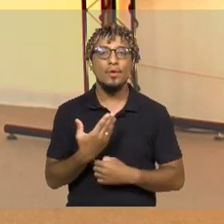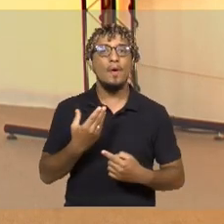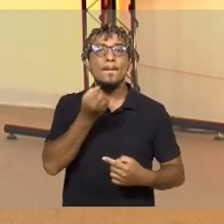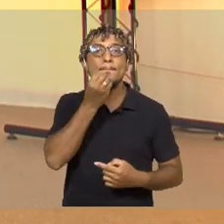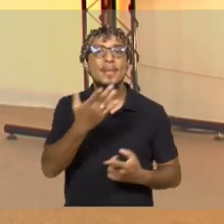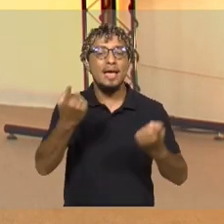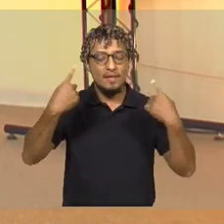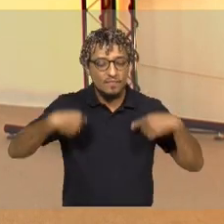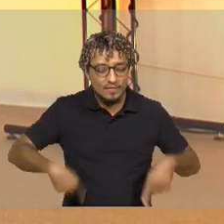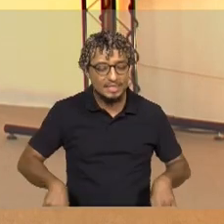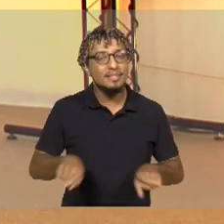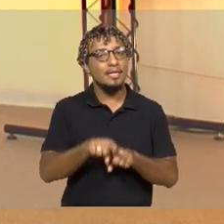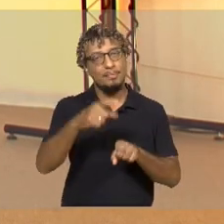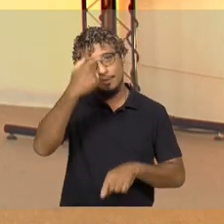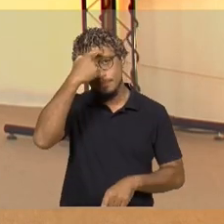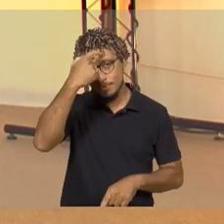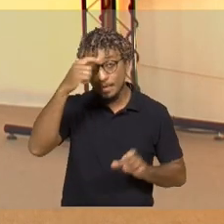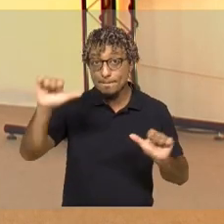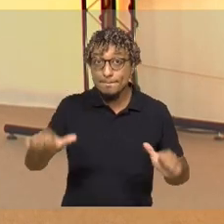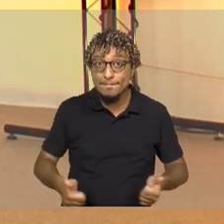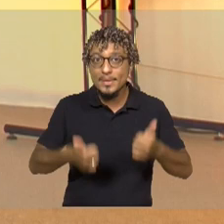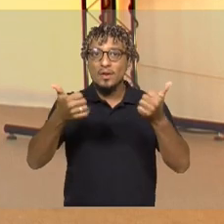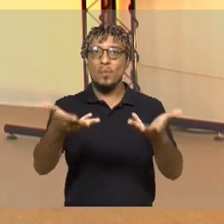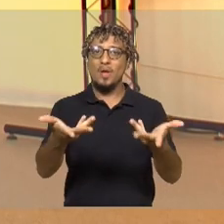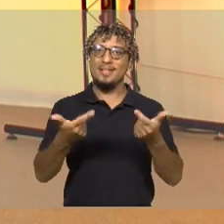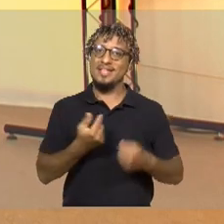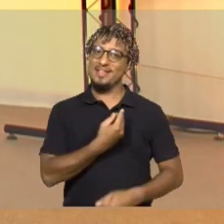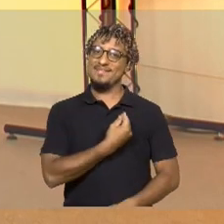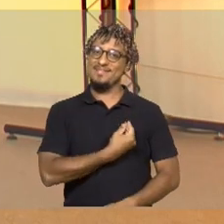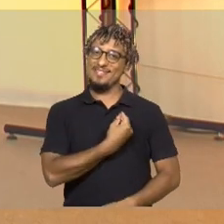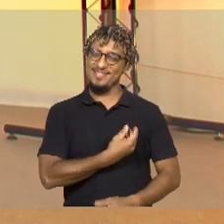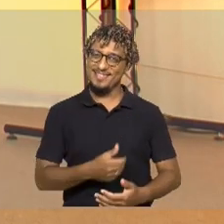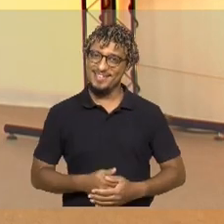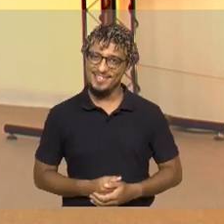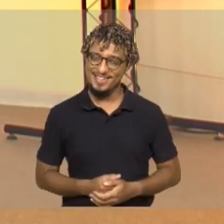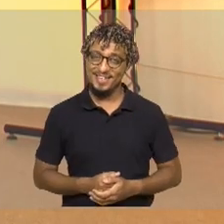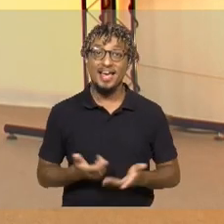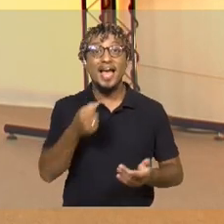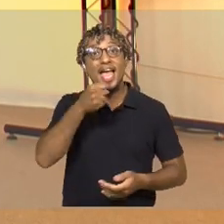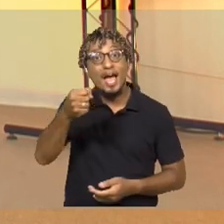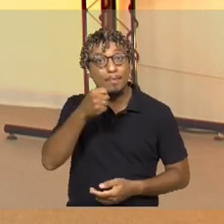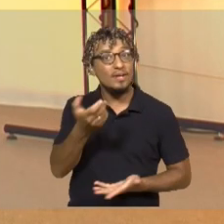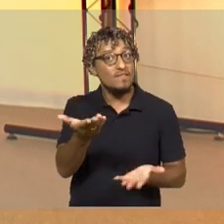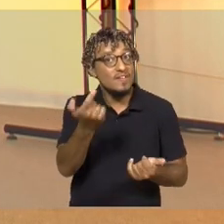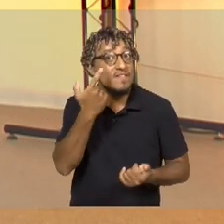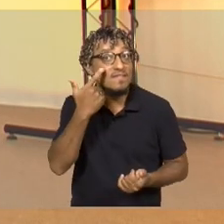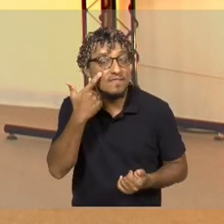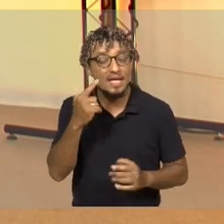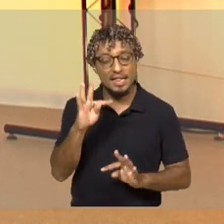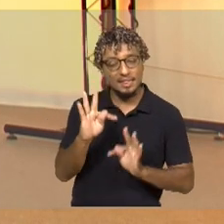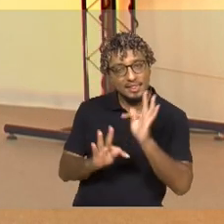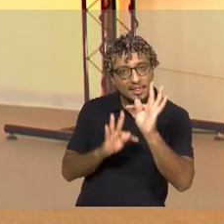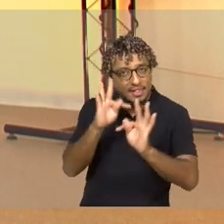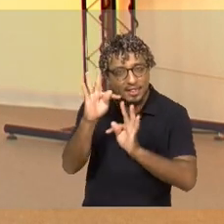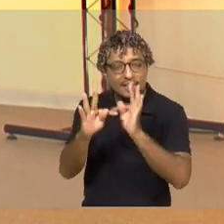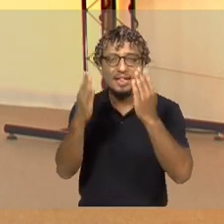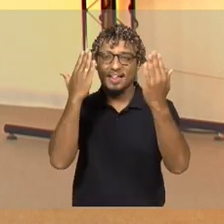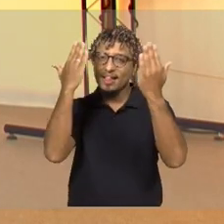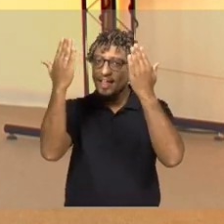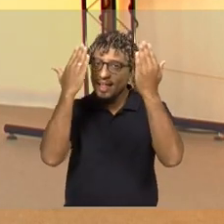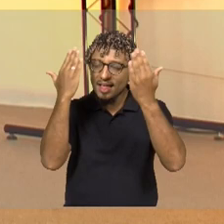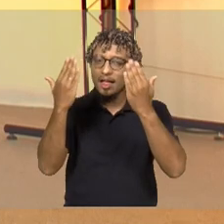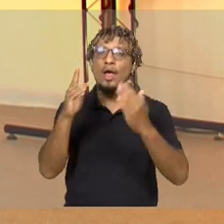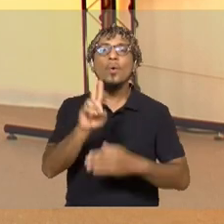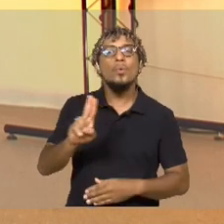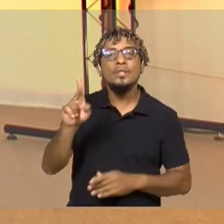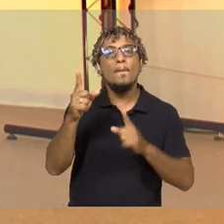físico e mental, melhorando a qualidade de vida. A nossa equipe de reportagem acompanhou uma sessão de terapia utilizando